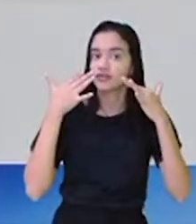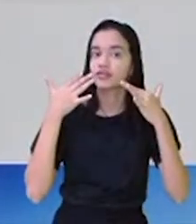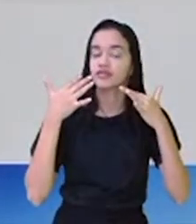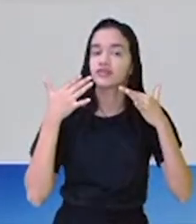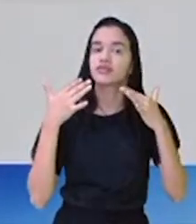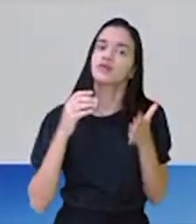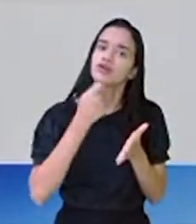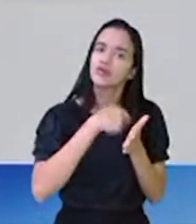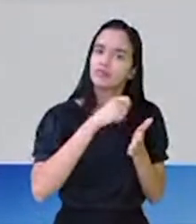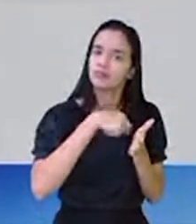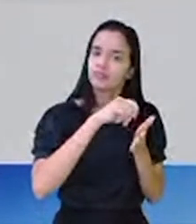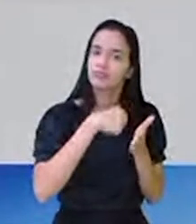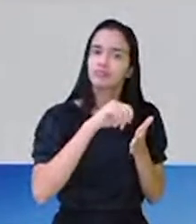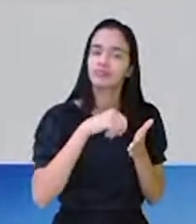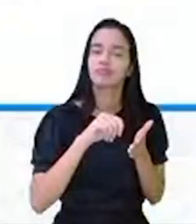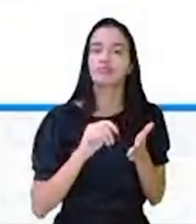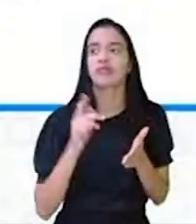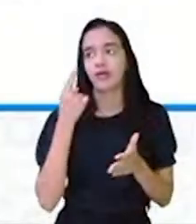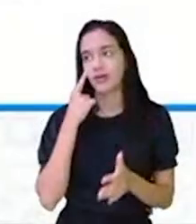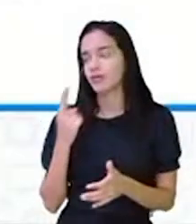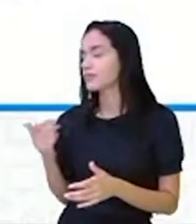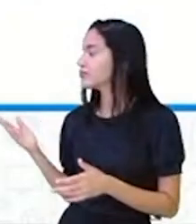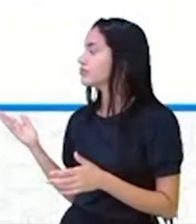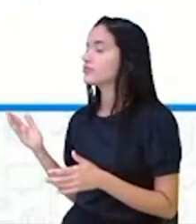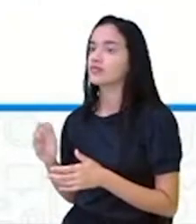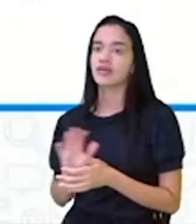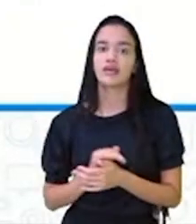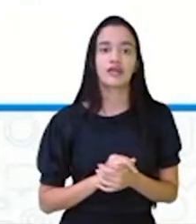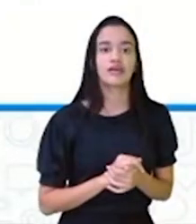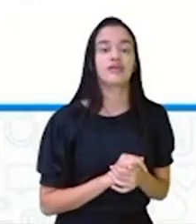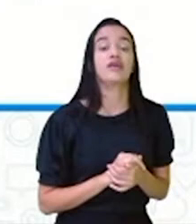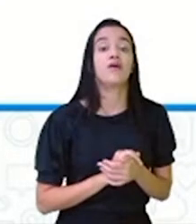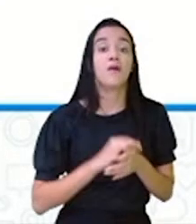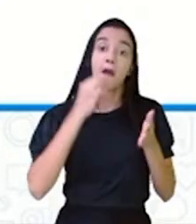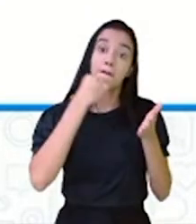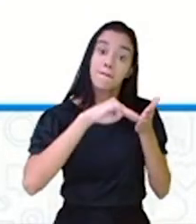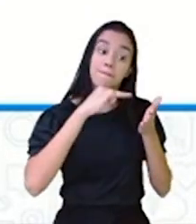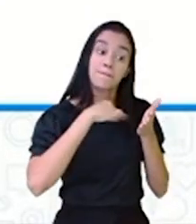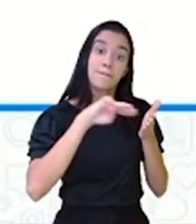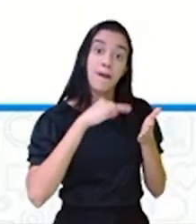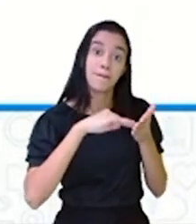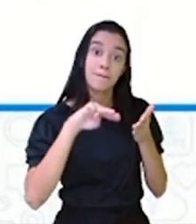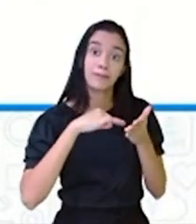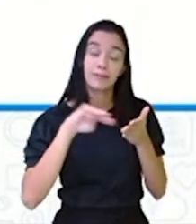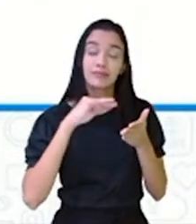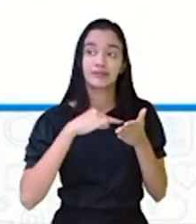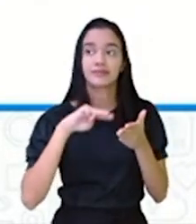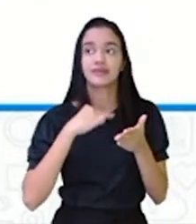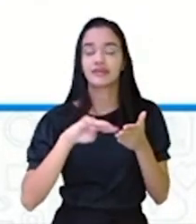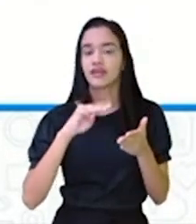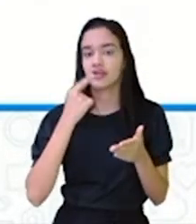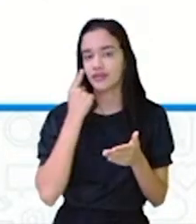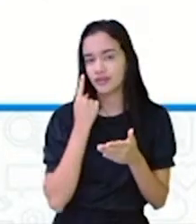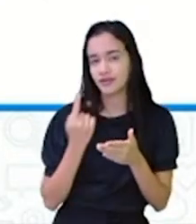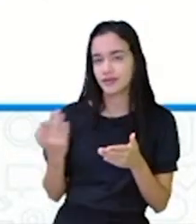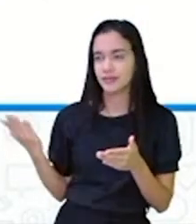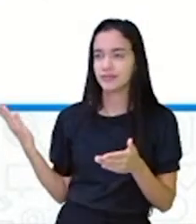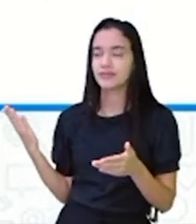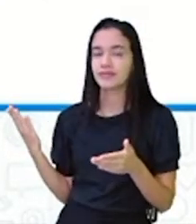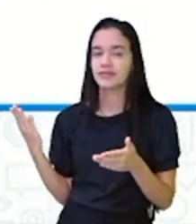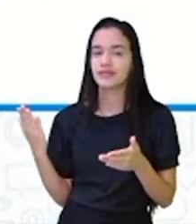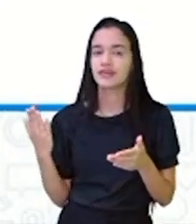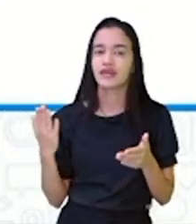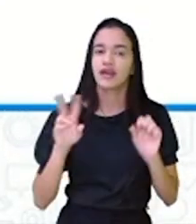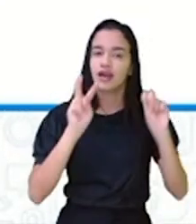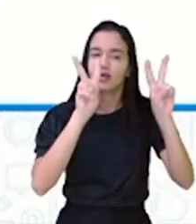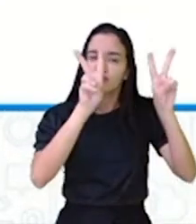fazer aí no caderno de vocês, isso aqui. Eu trouxe uma mensagem cifrada, uma mensagem